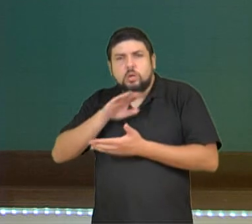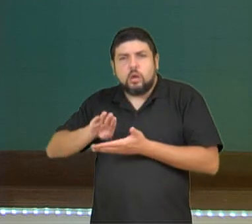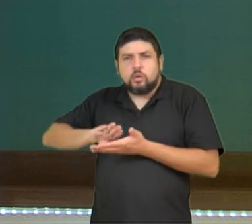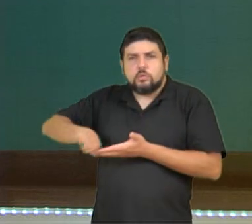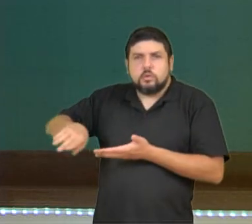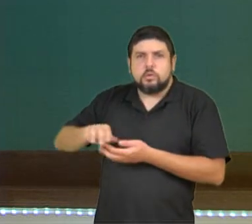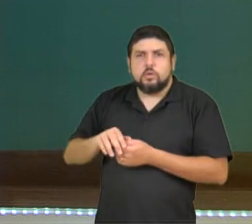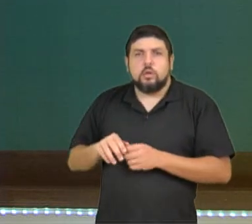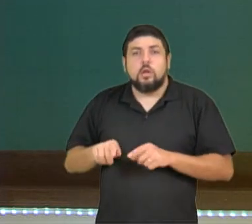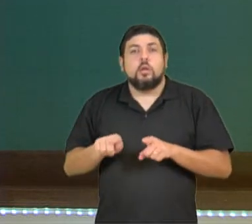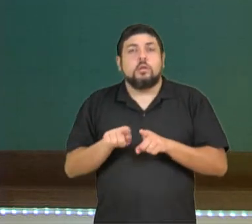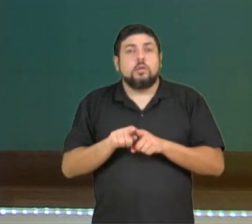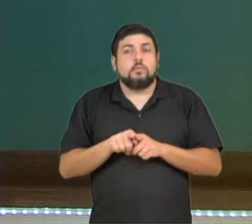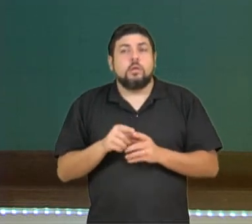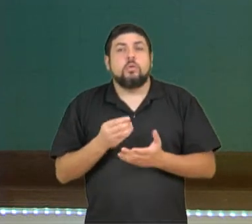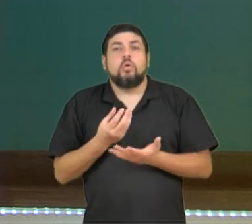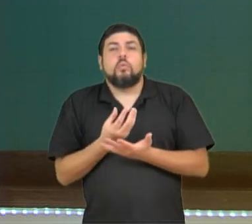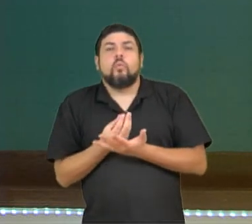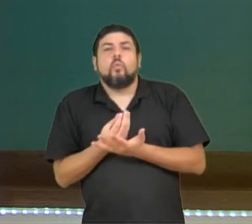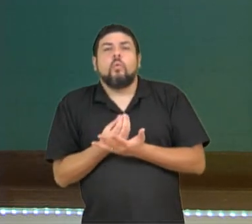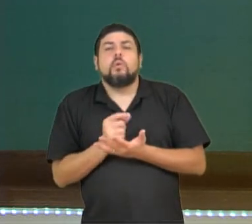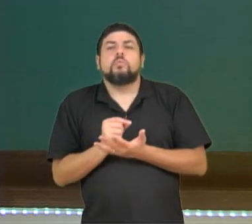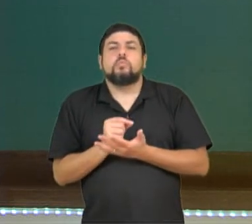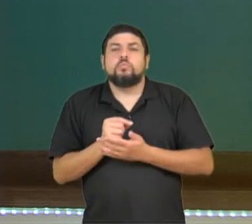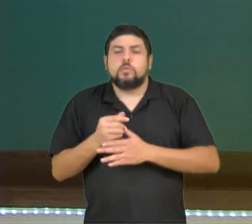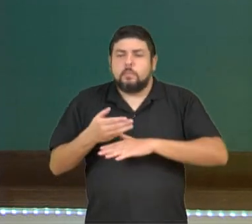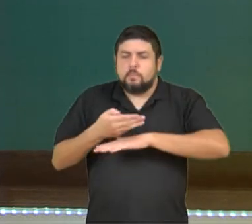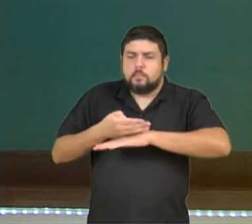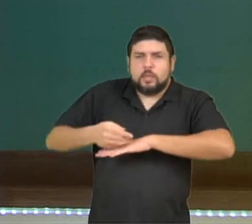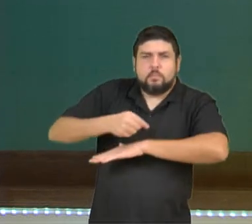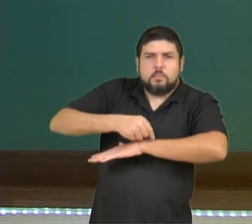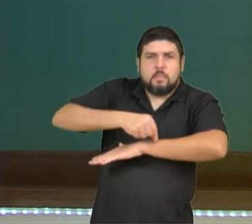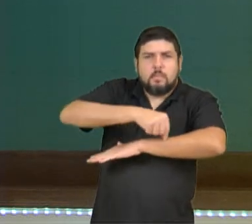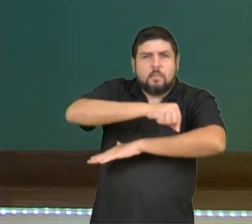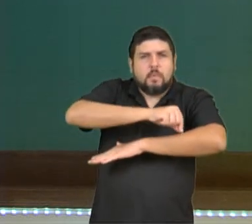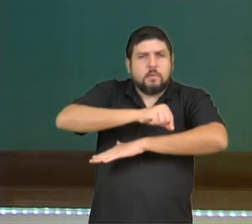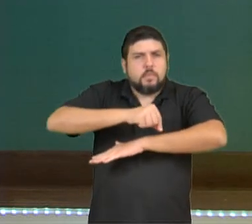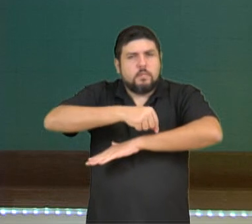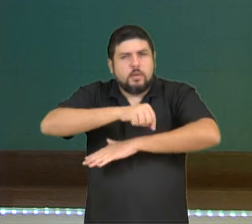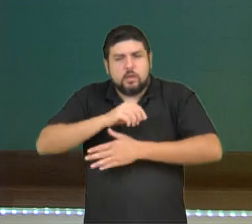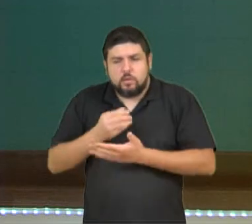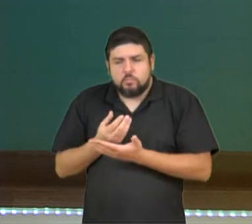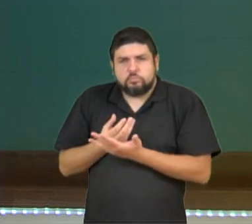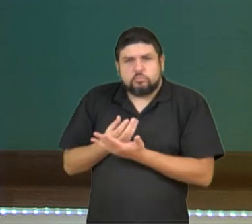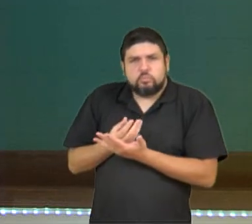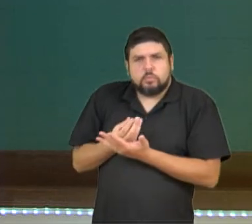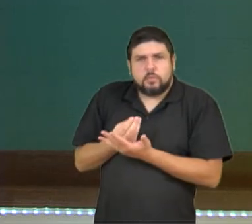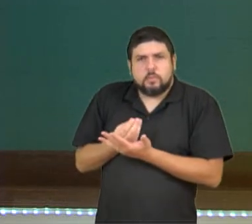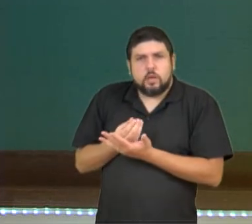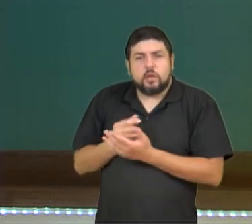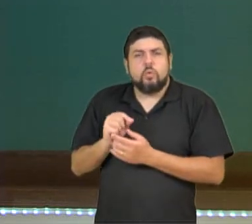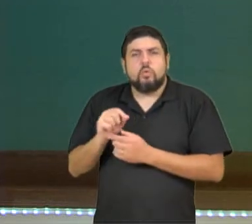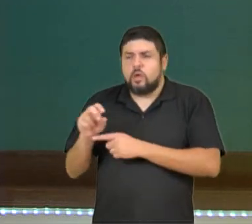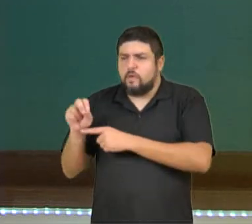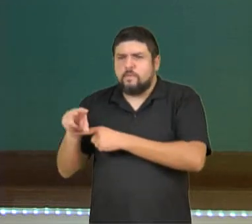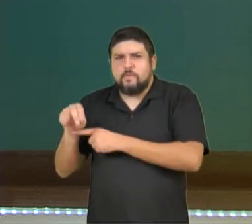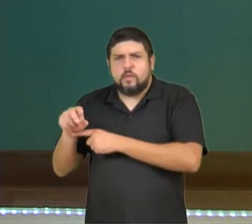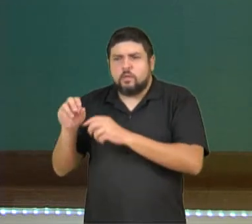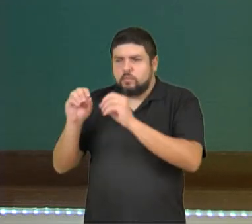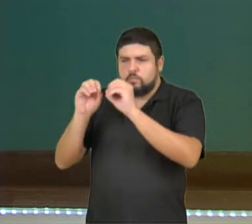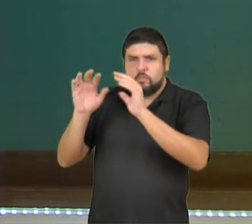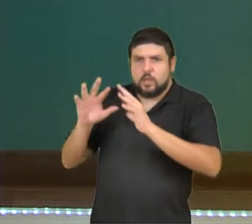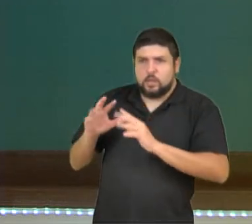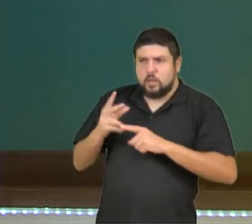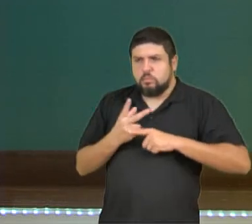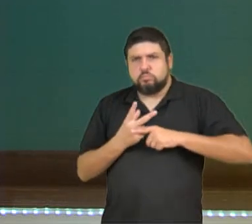são acionadas as células de defesa, os glóbulos brancos que vão combater vírus e bactérias